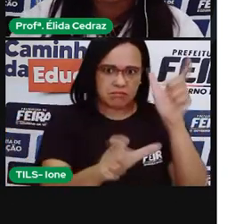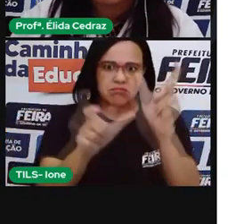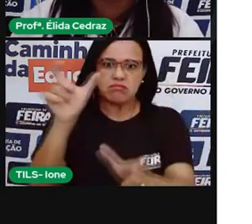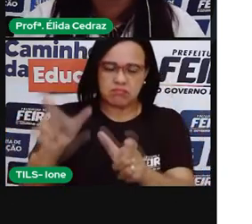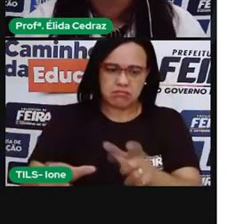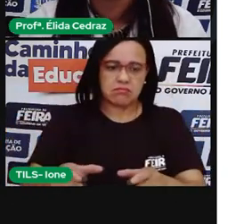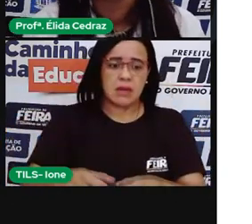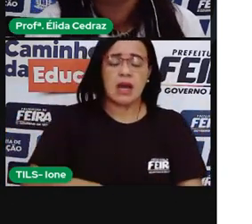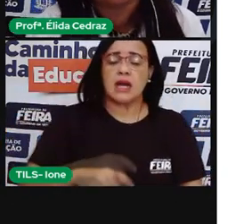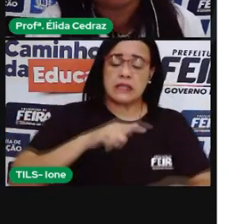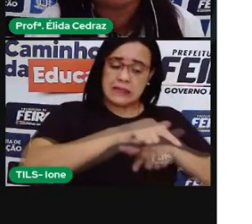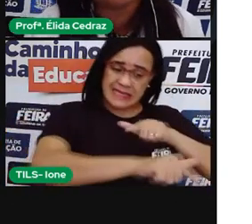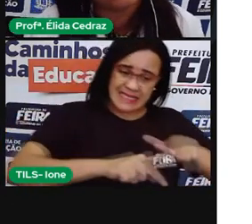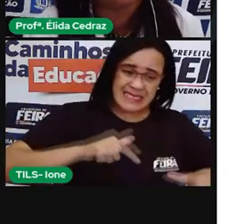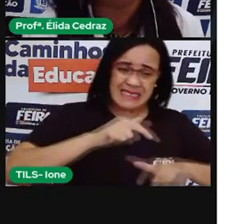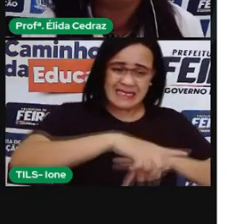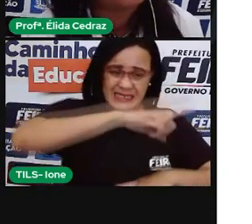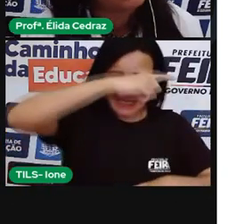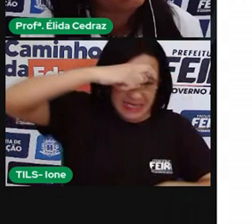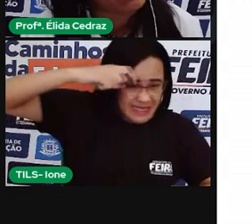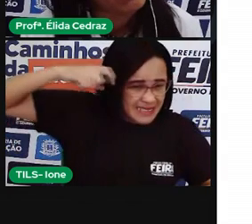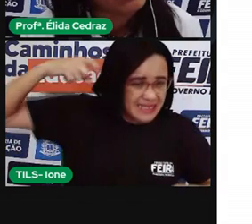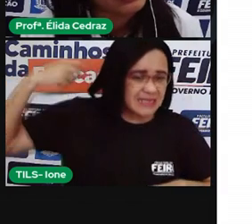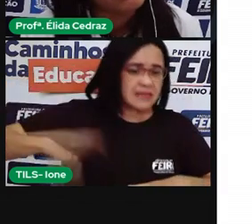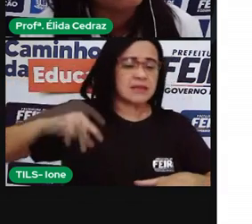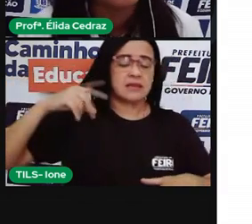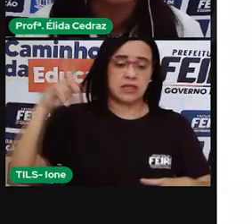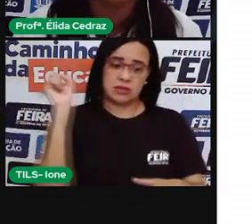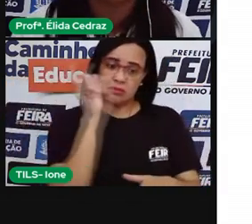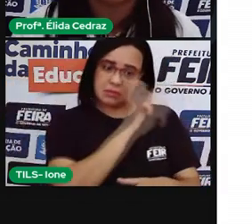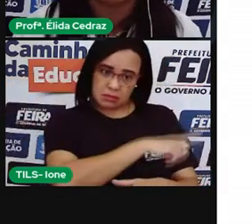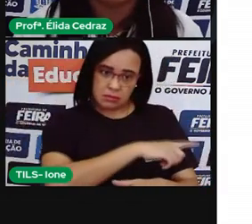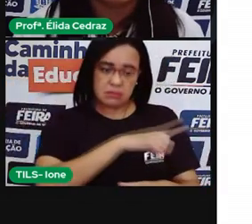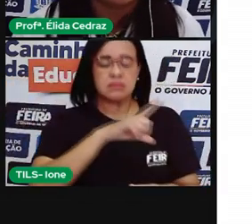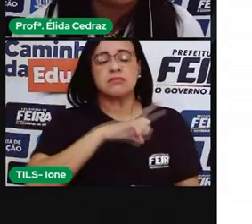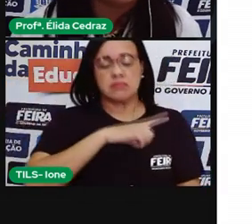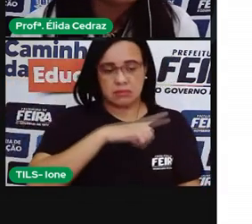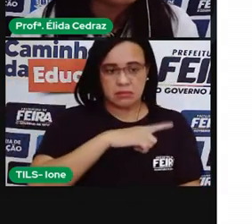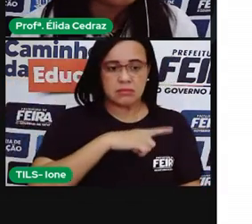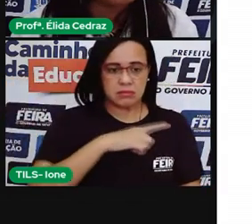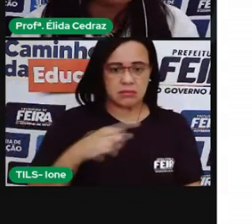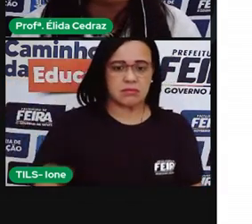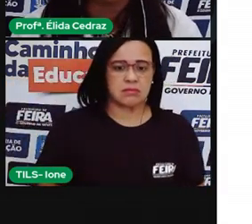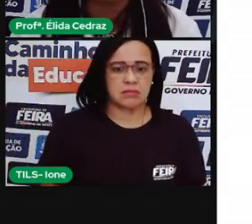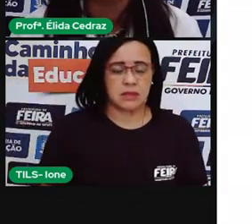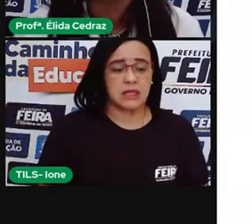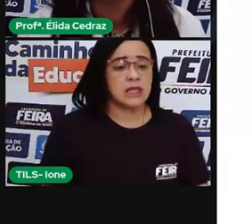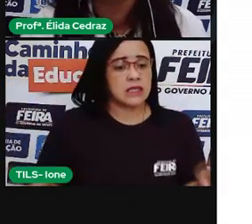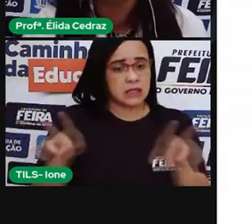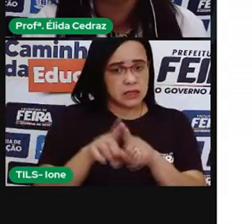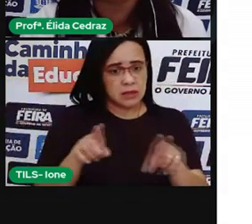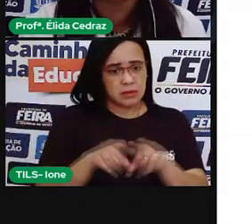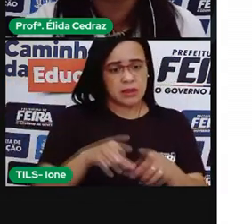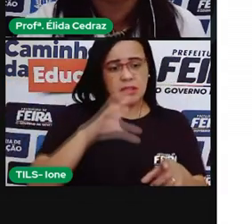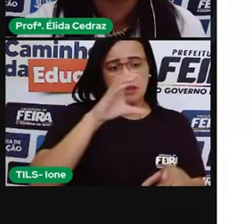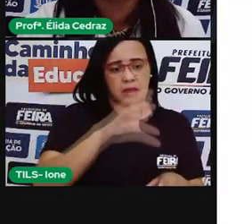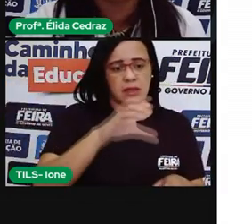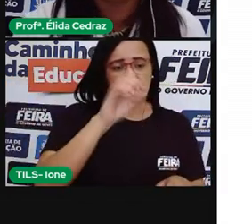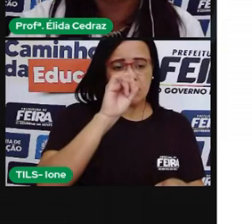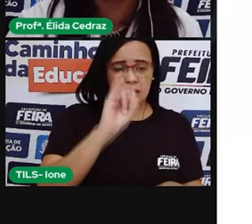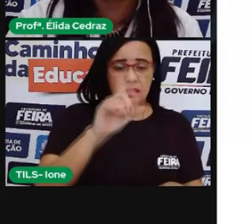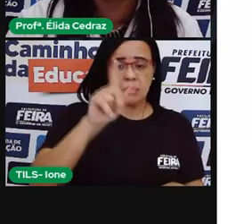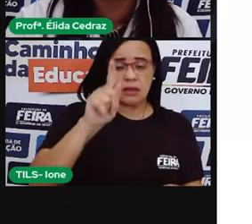pesado aqui no Brasil, quando era colônia. Então, os ciganos foram um desses